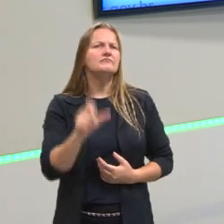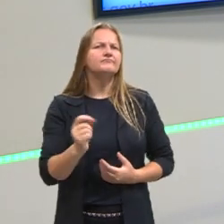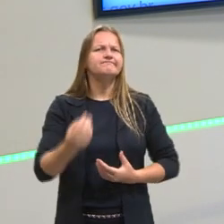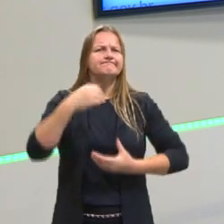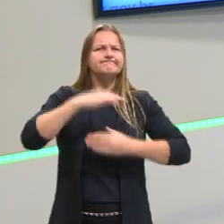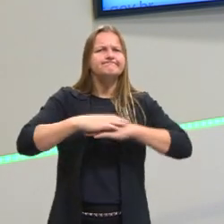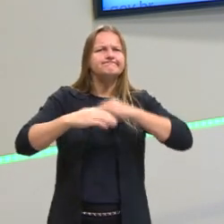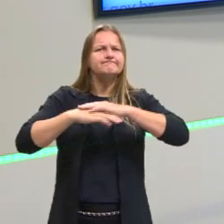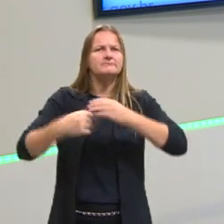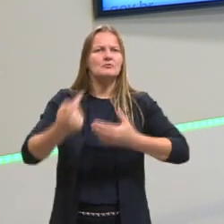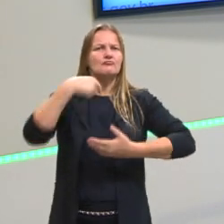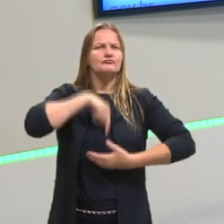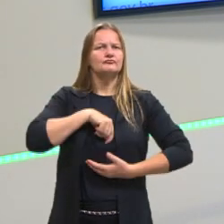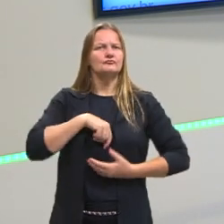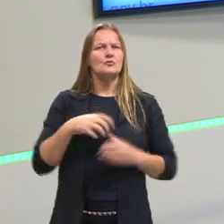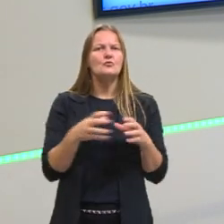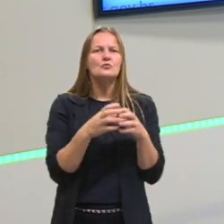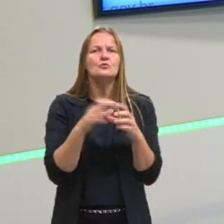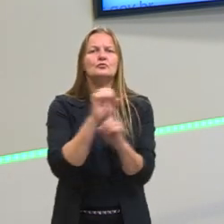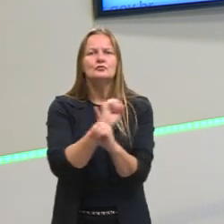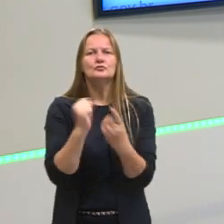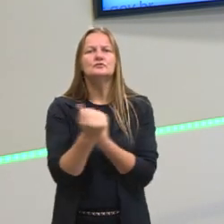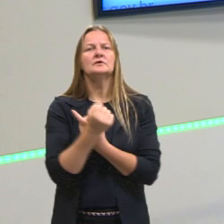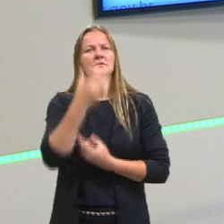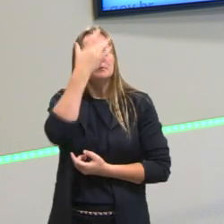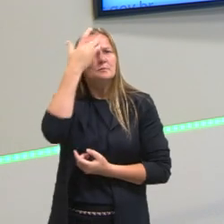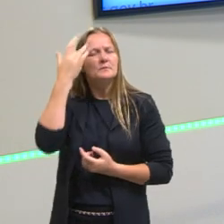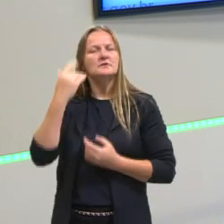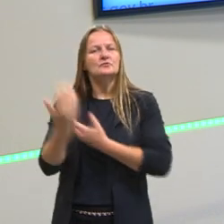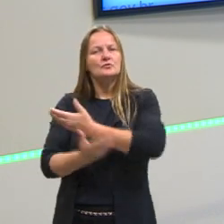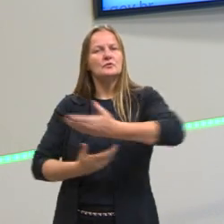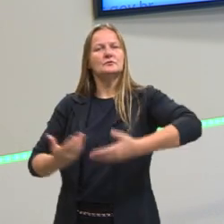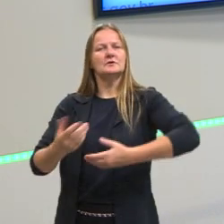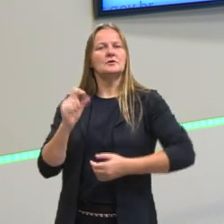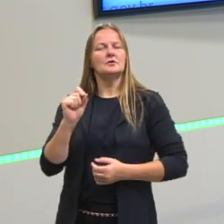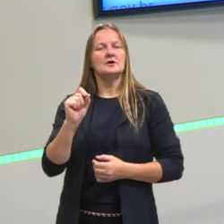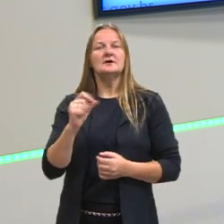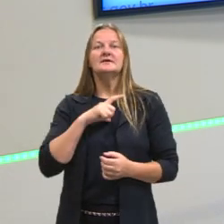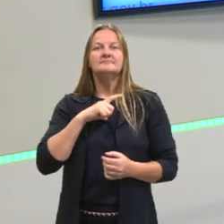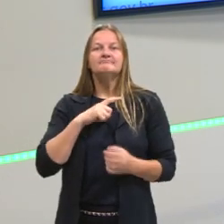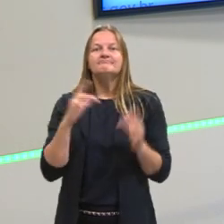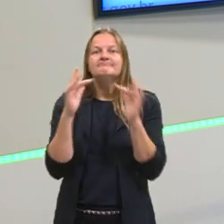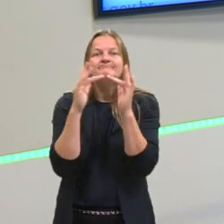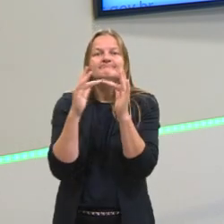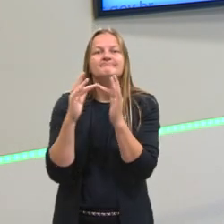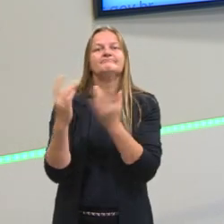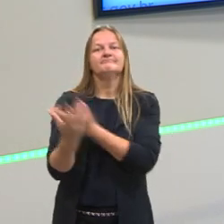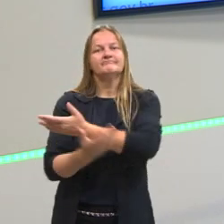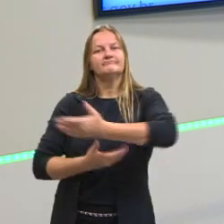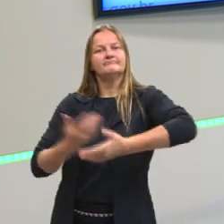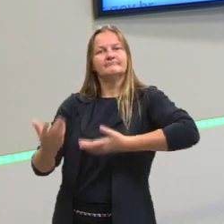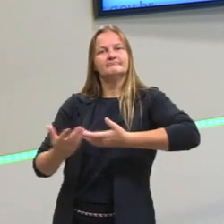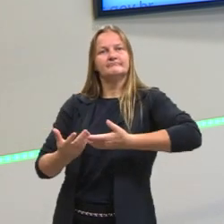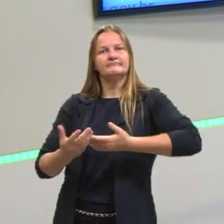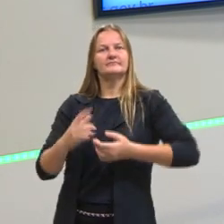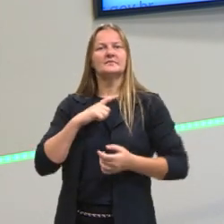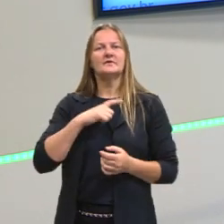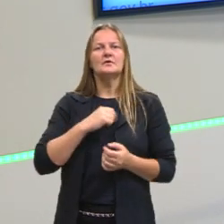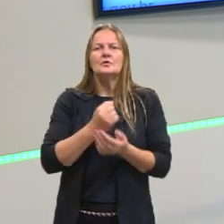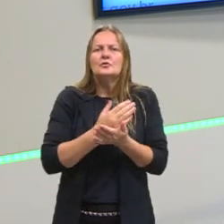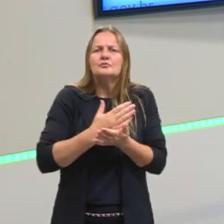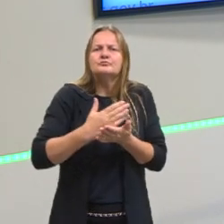os grupos sociais, as pessoas, com aquilo que nós temos contato, principalmente nos anos